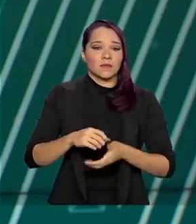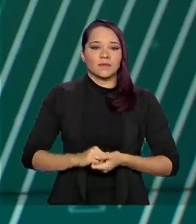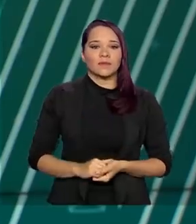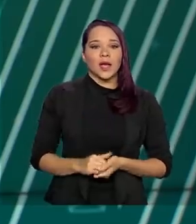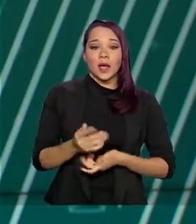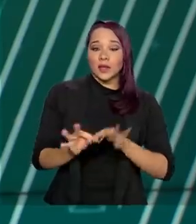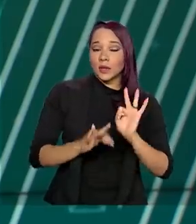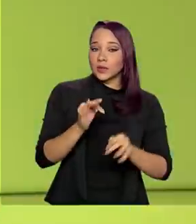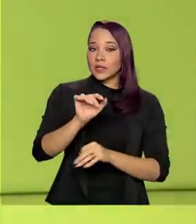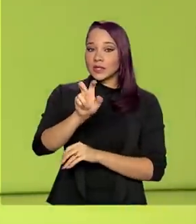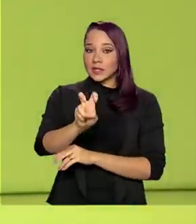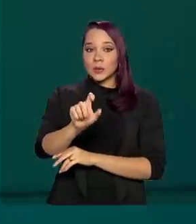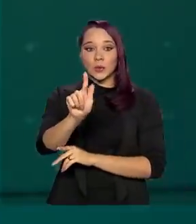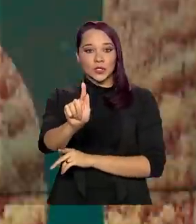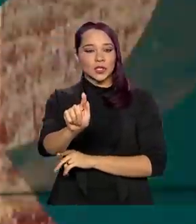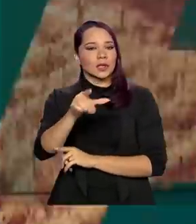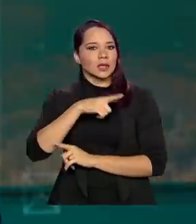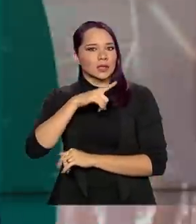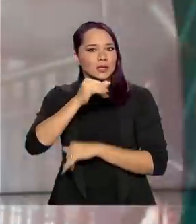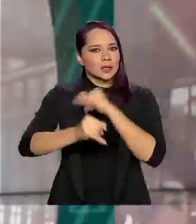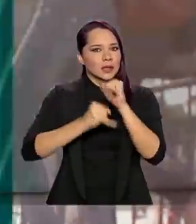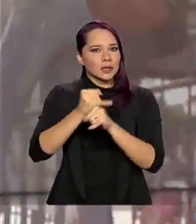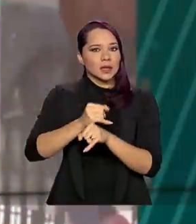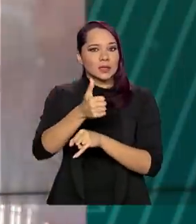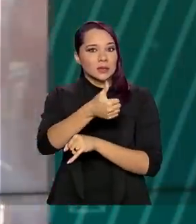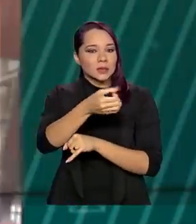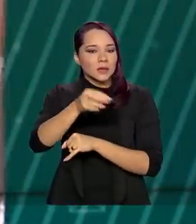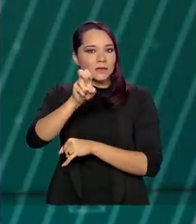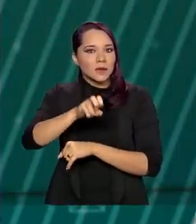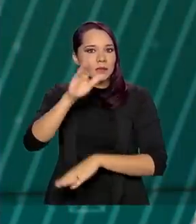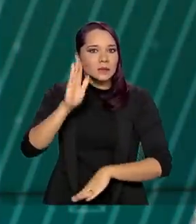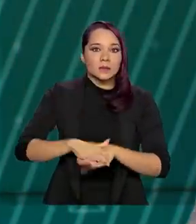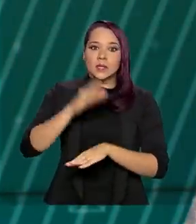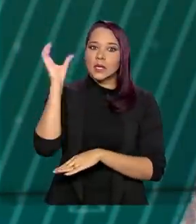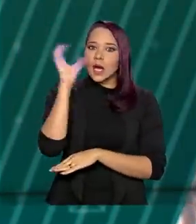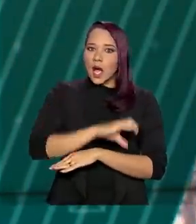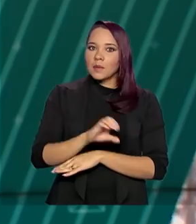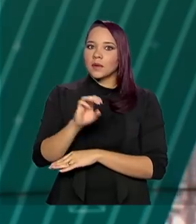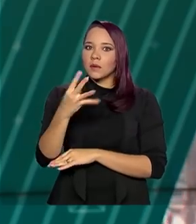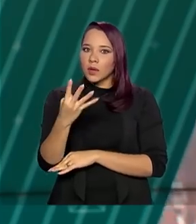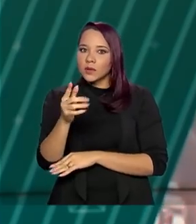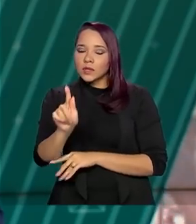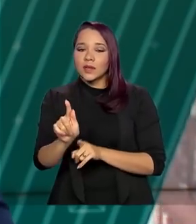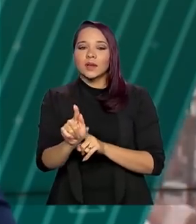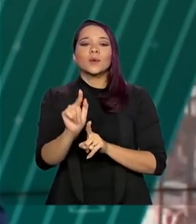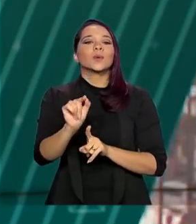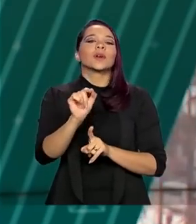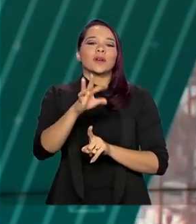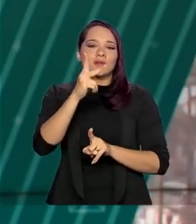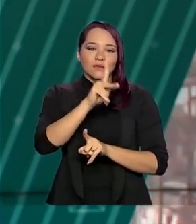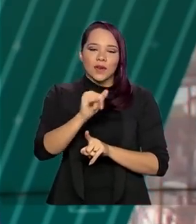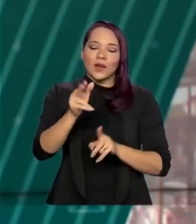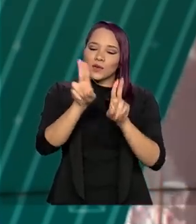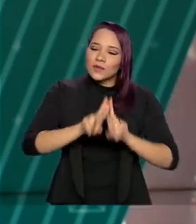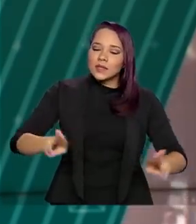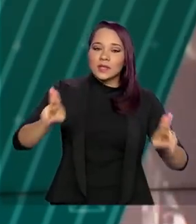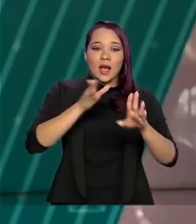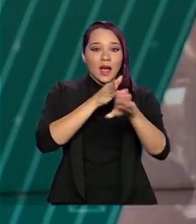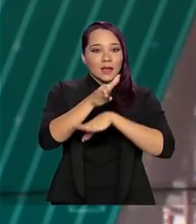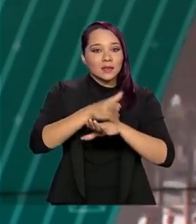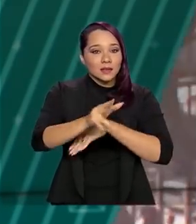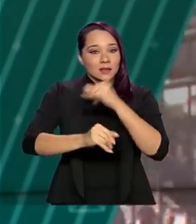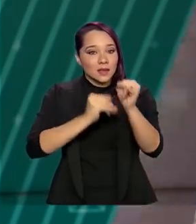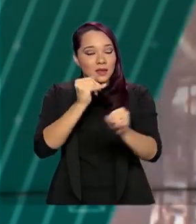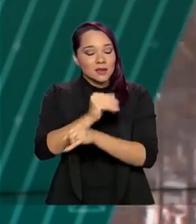5G, que torna uma conexão até 100 vezes mais rápida que a 4G, promete universalizar o acesso à internet